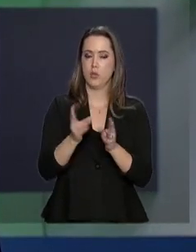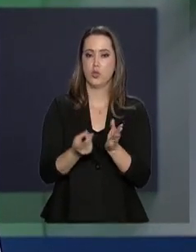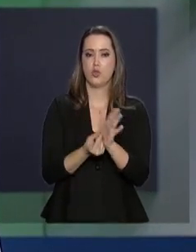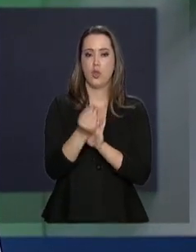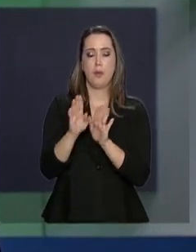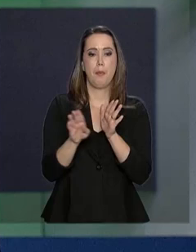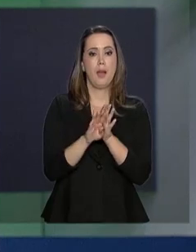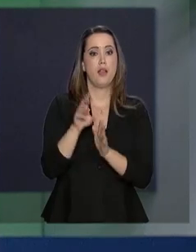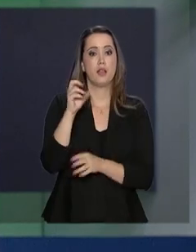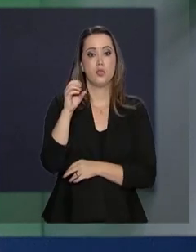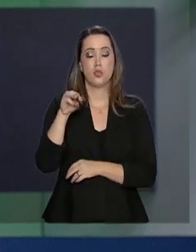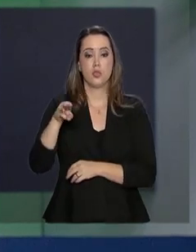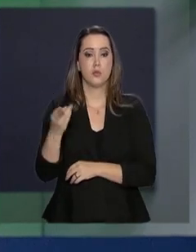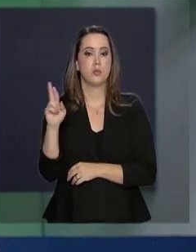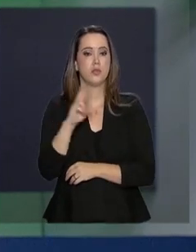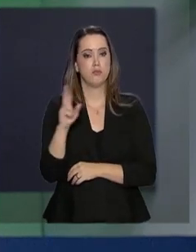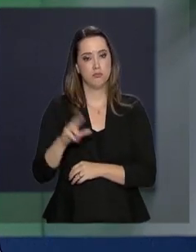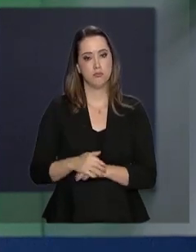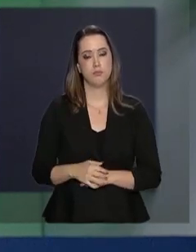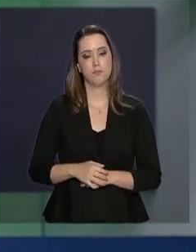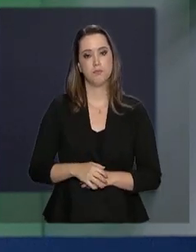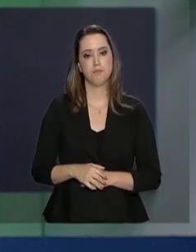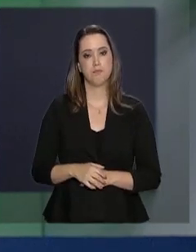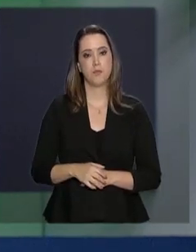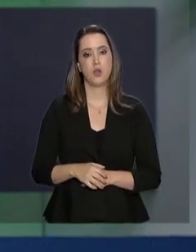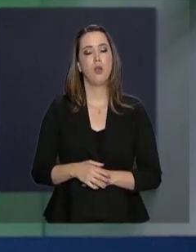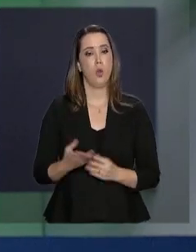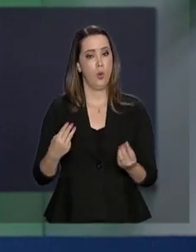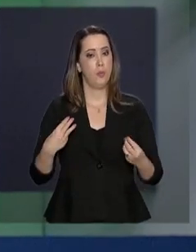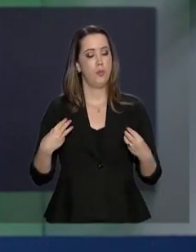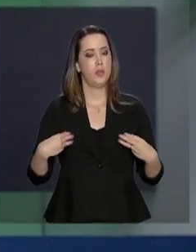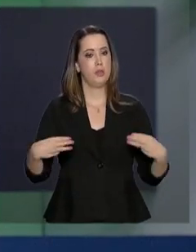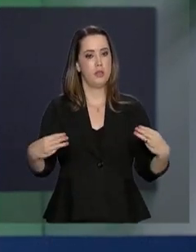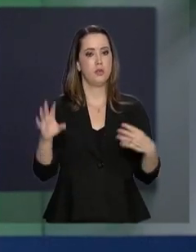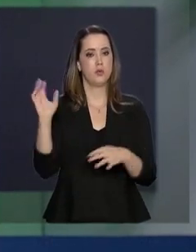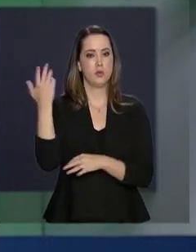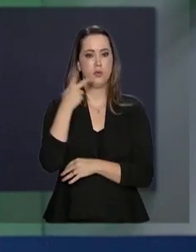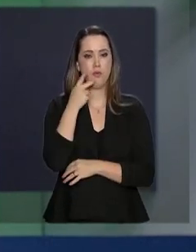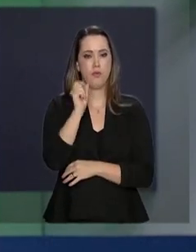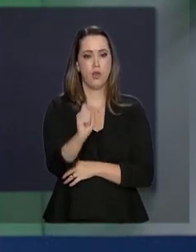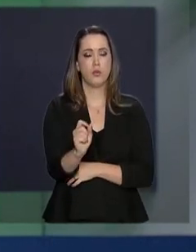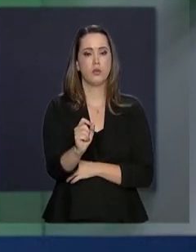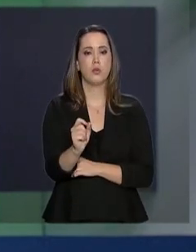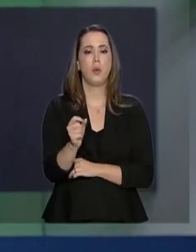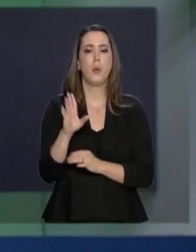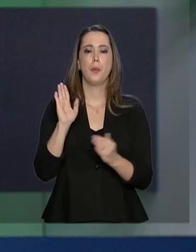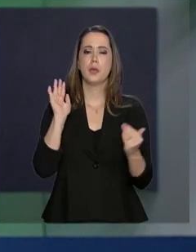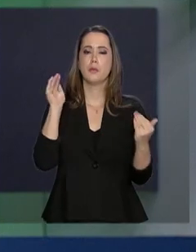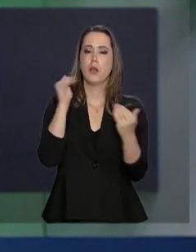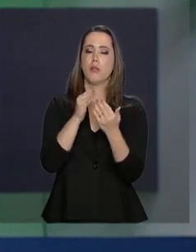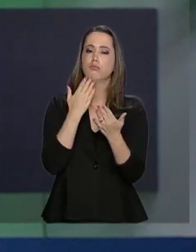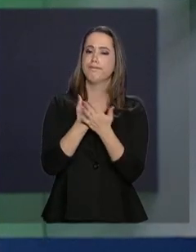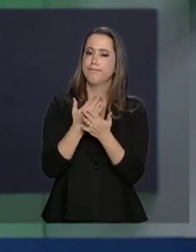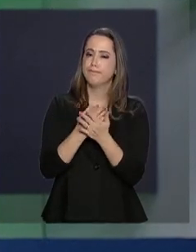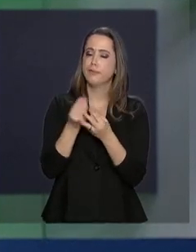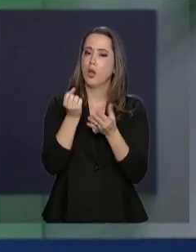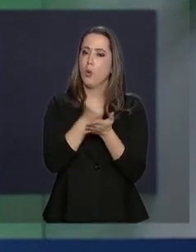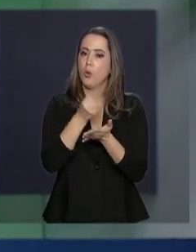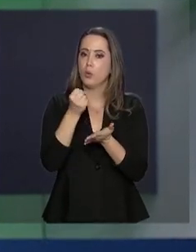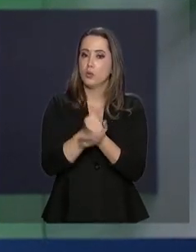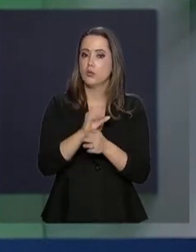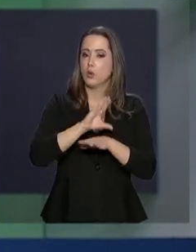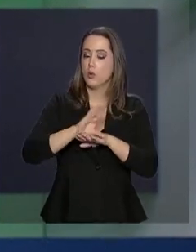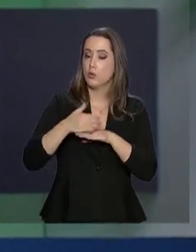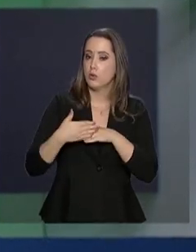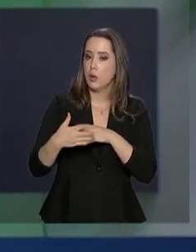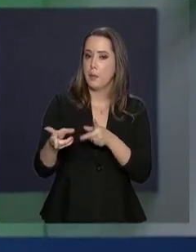chegam a mais de 500 milhões de reais. Segundo o Ministro do Meio Ambiente, Ricardo Salles, a prioridade é analisar os contratos